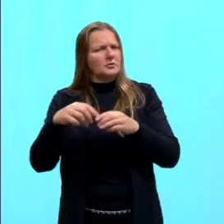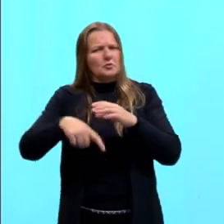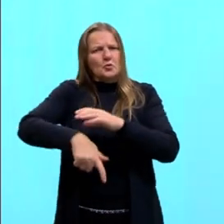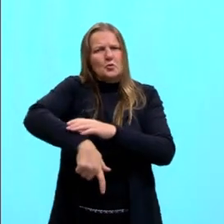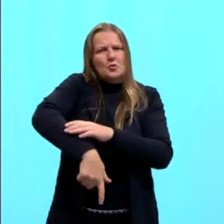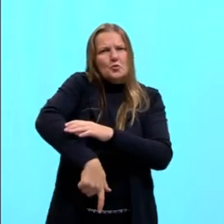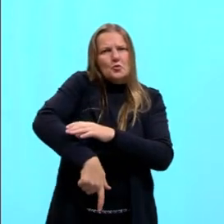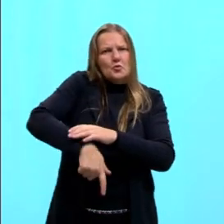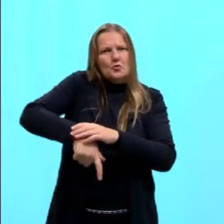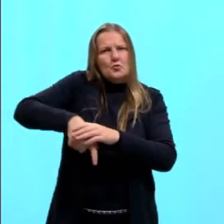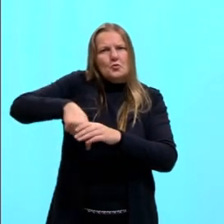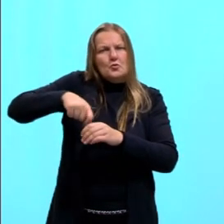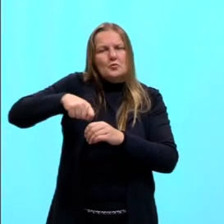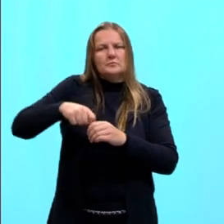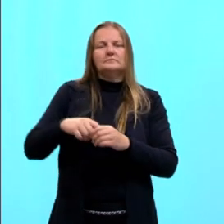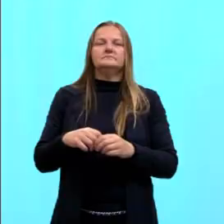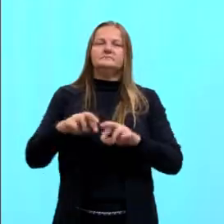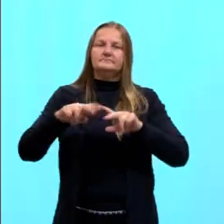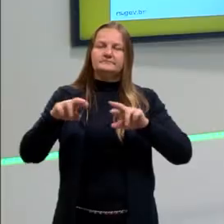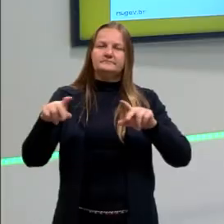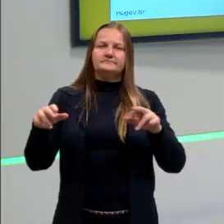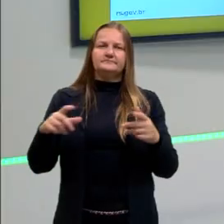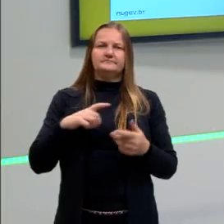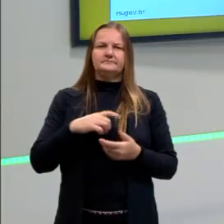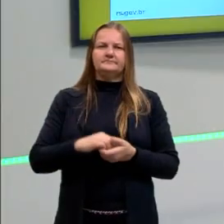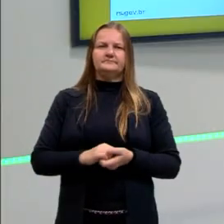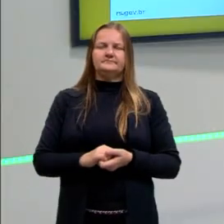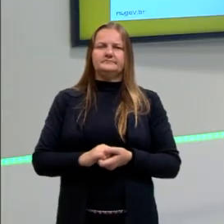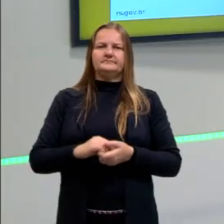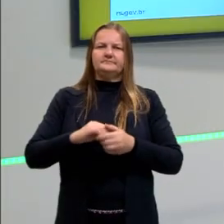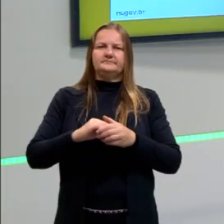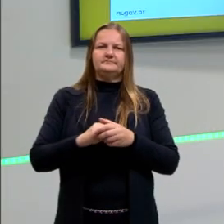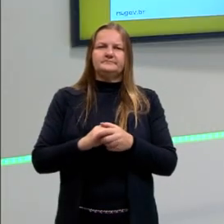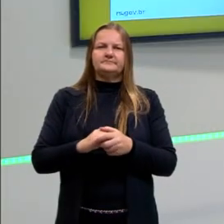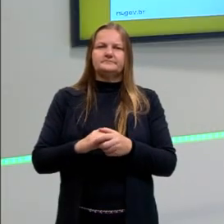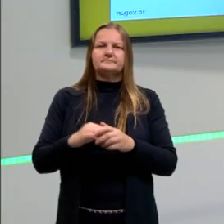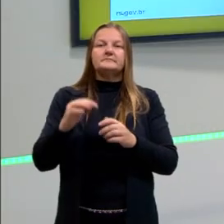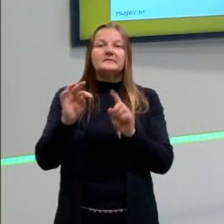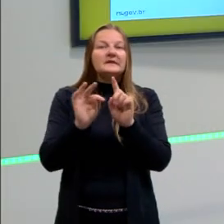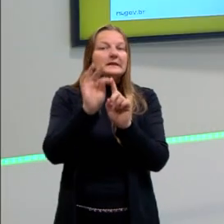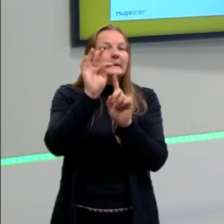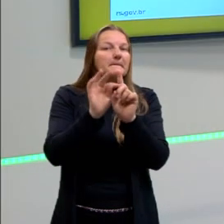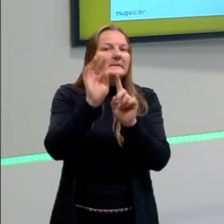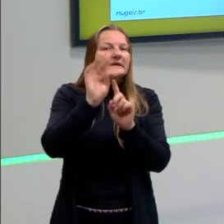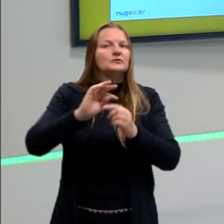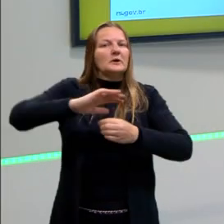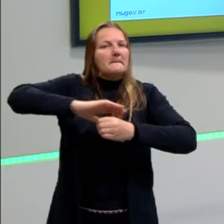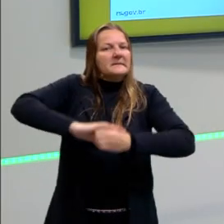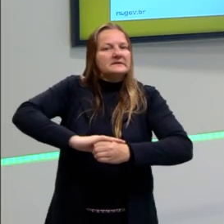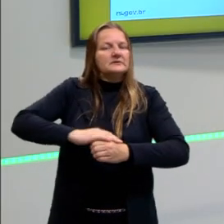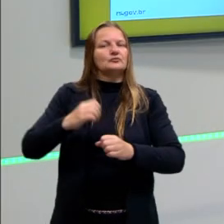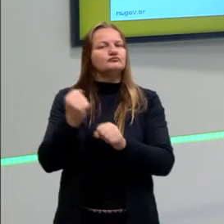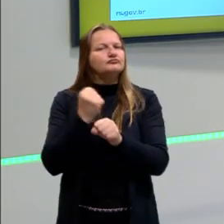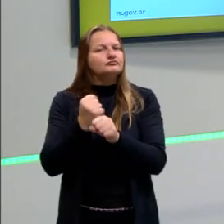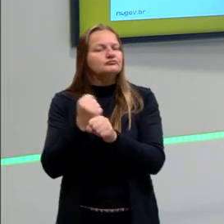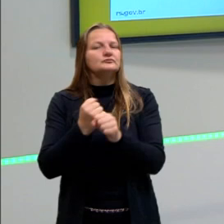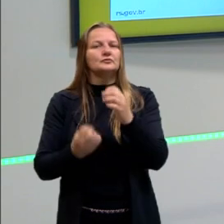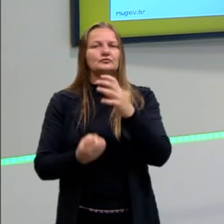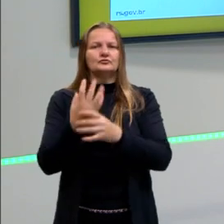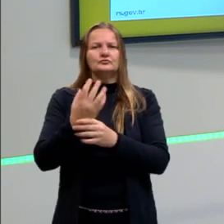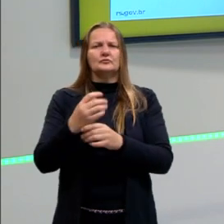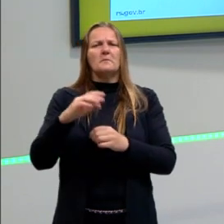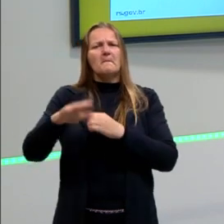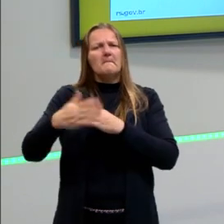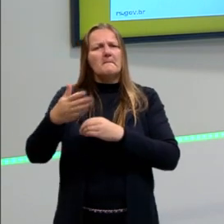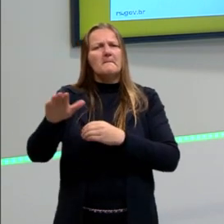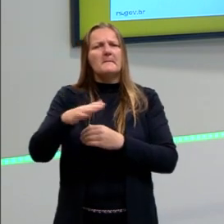Mas lembra, combustíveis fósseis, então, eles precisam de temperatura e pressão muito elevados para ser produzido, leva aí